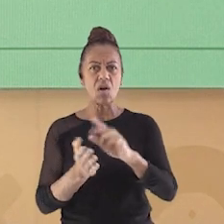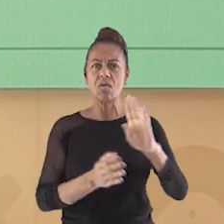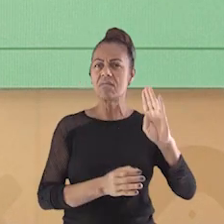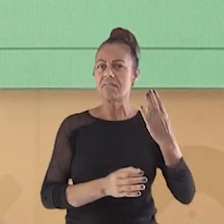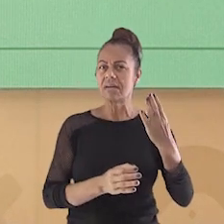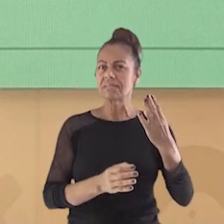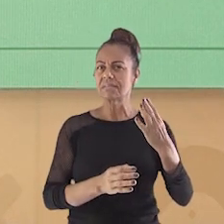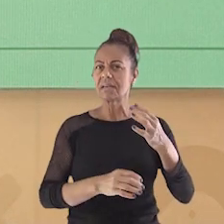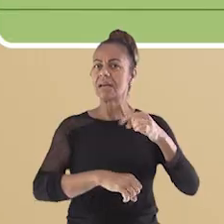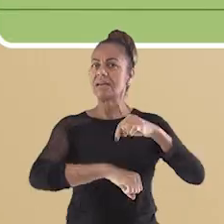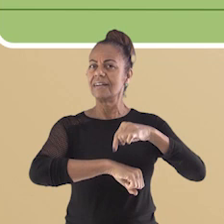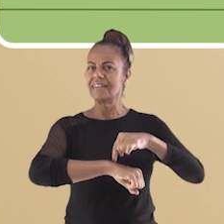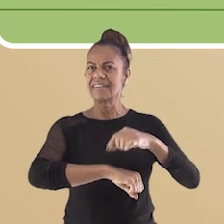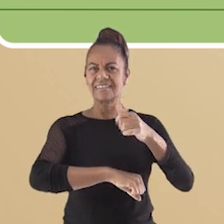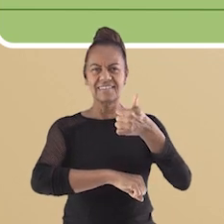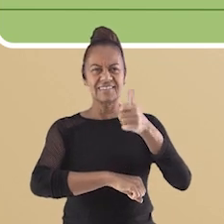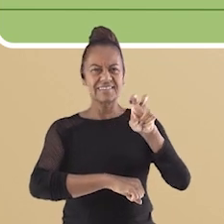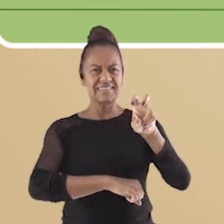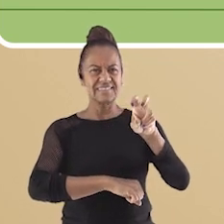segundos para você pensar.